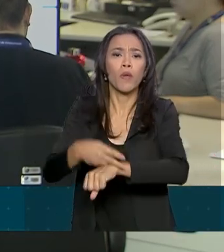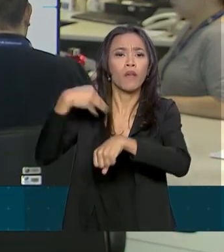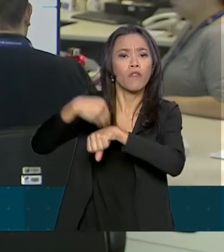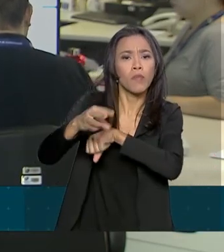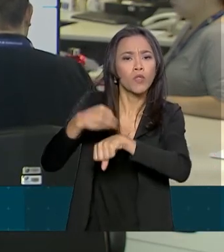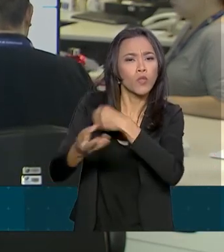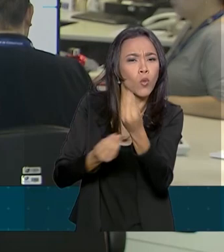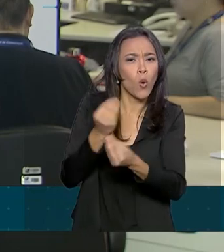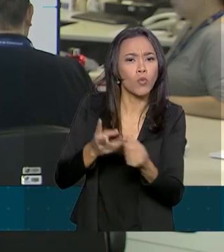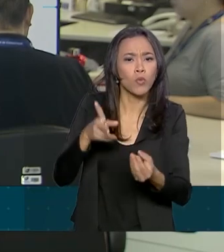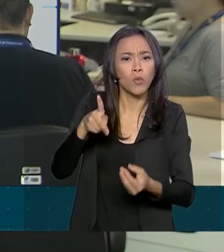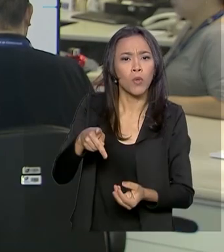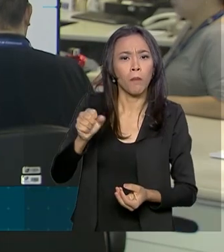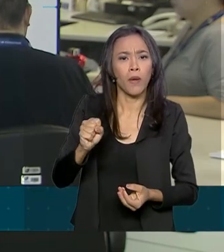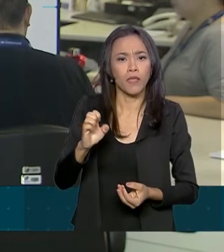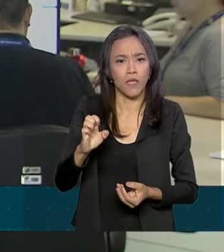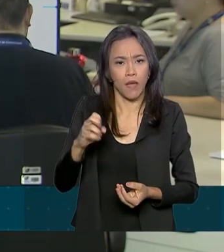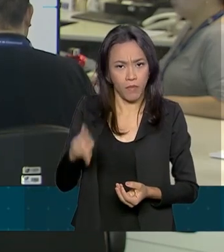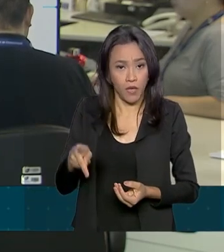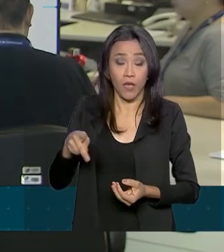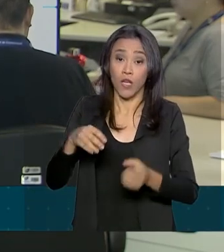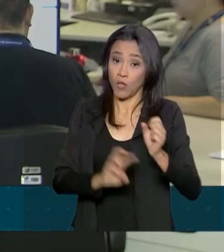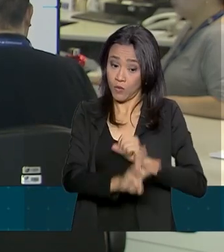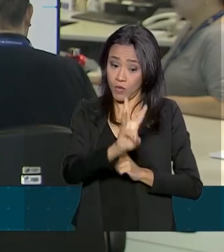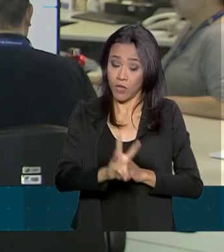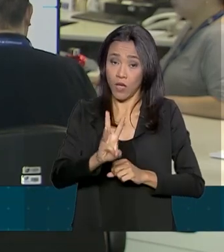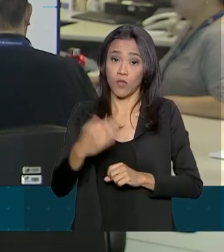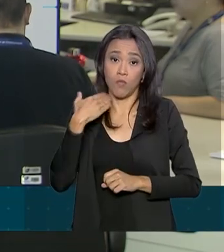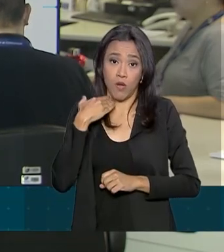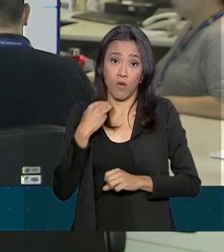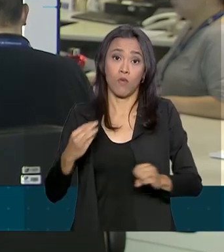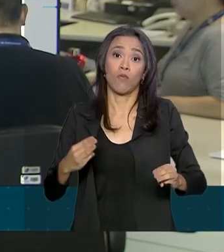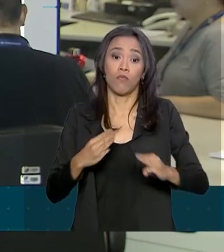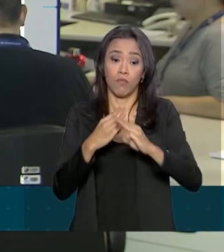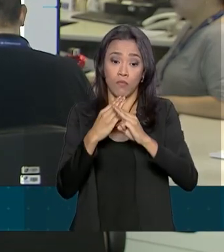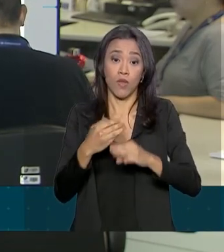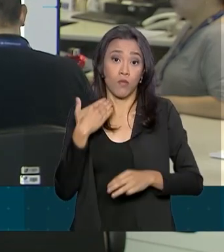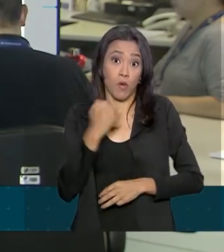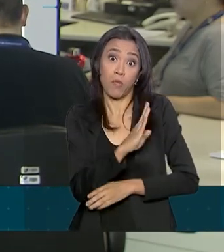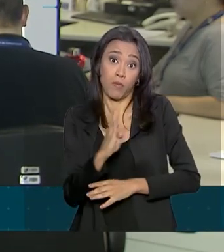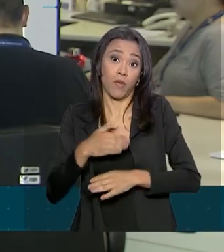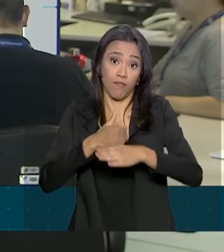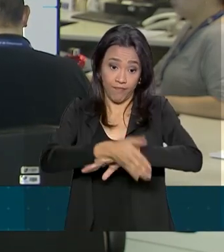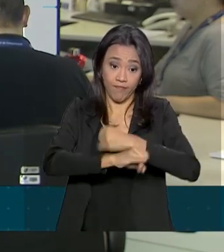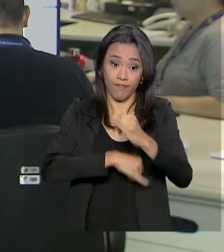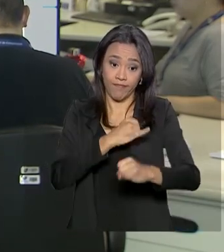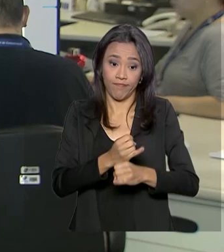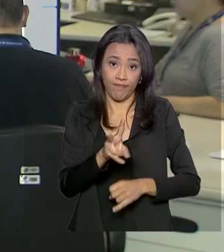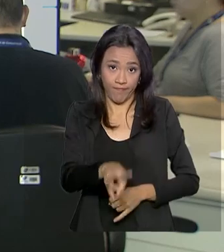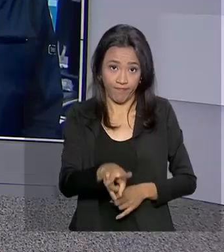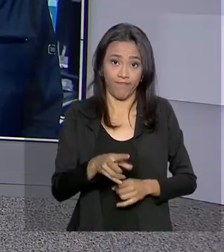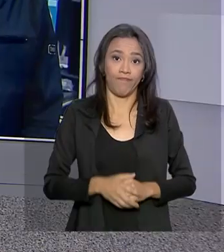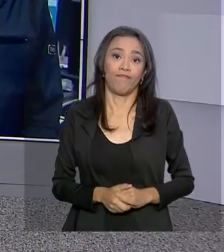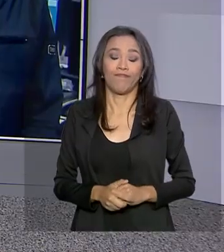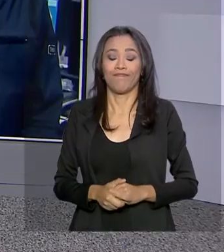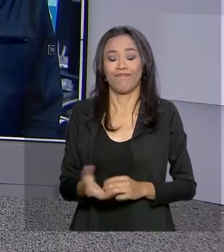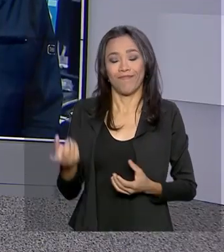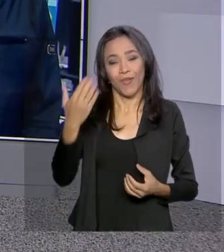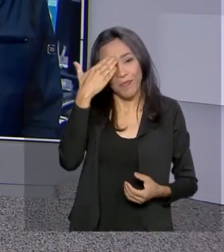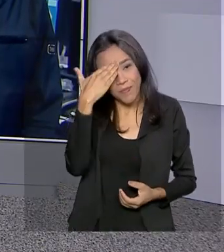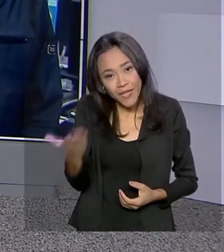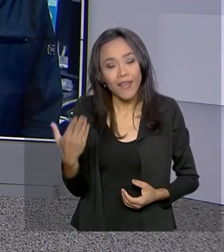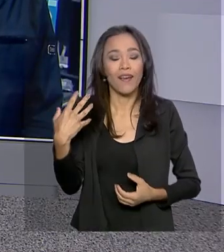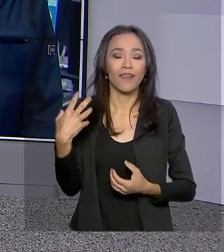retirada do PASEP no site do Banco do Brasil. O endereço é bb.com.br. Voltamos com você, Renata. Obrigada,